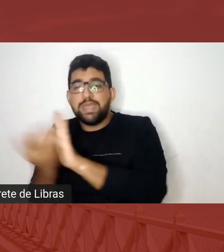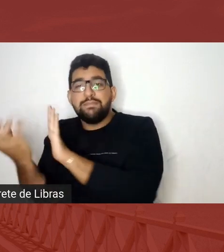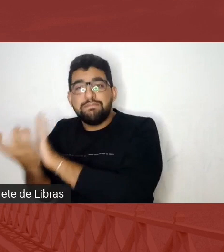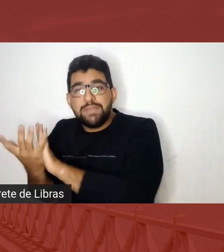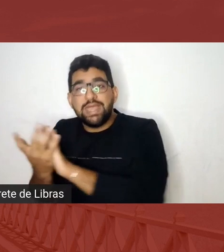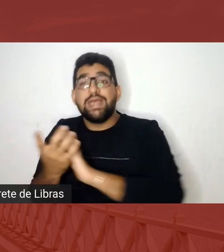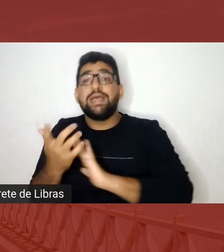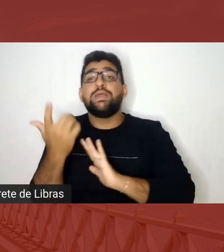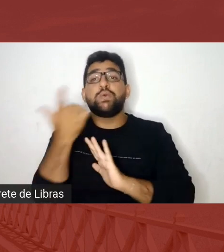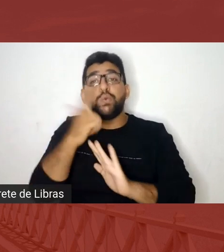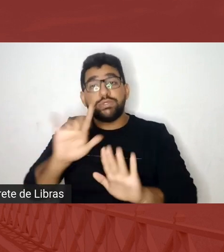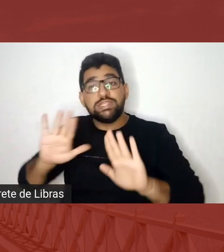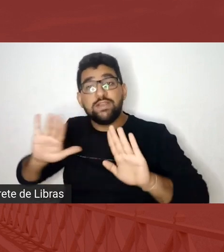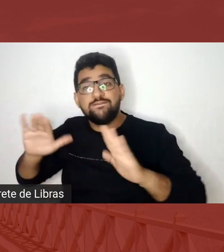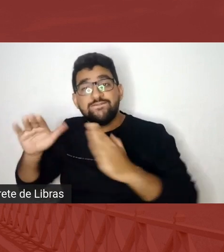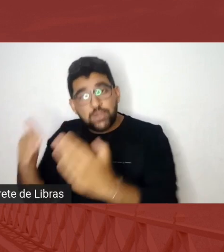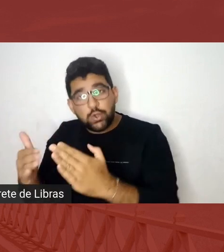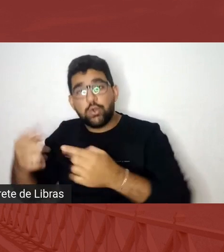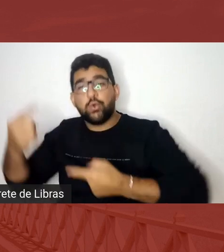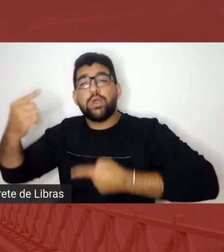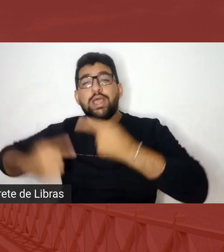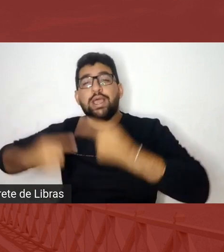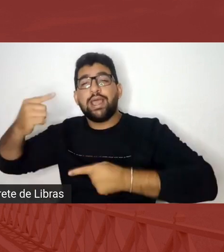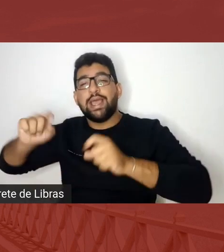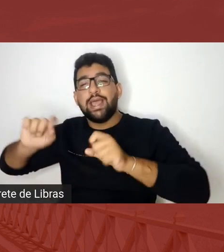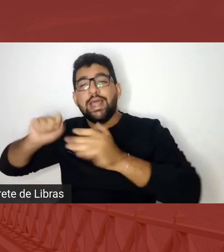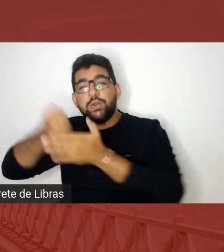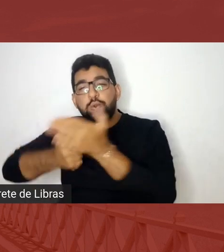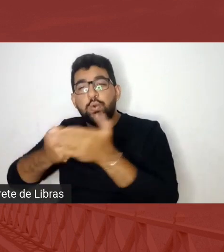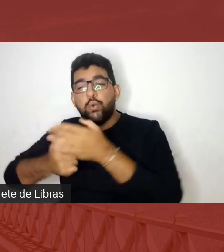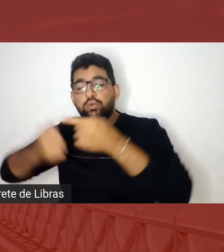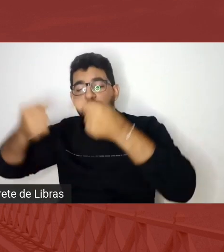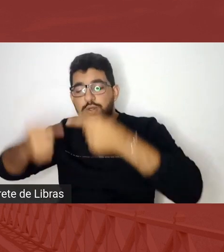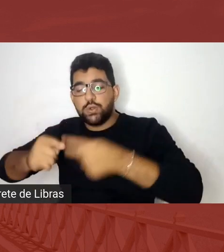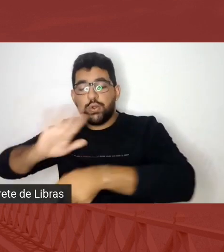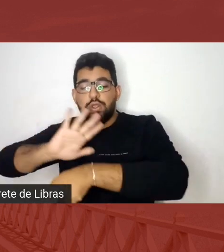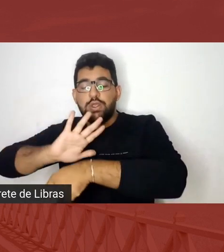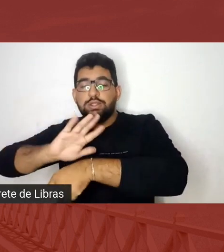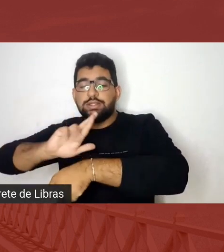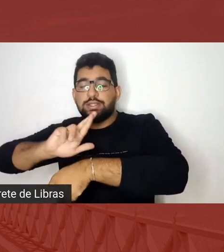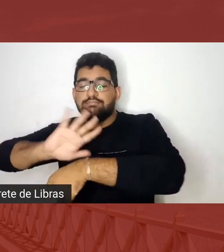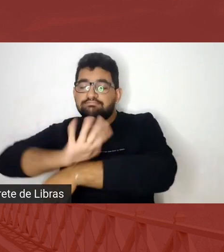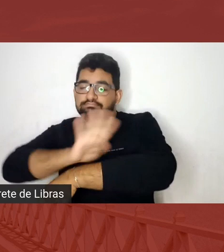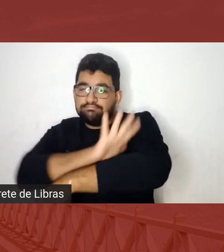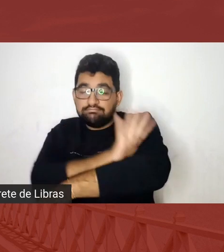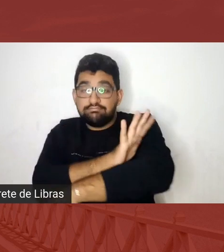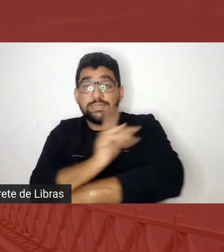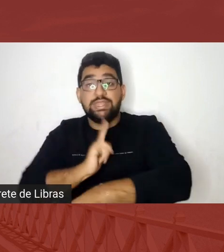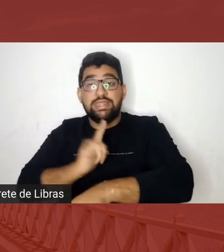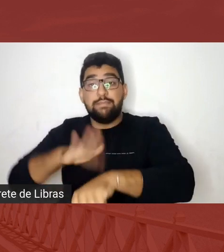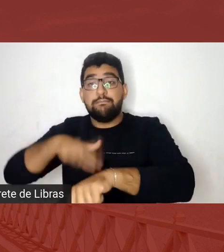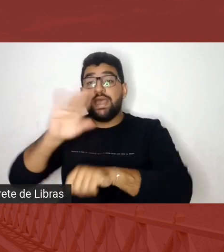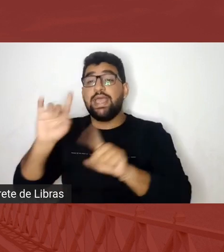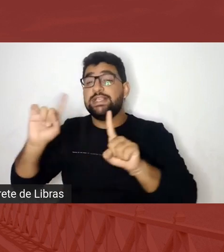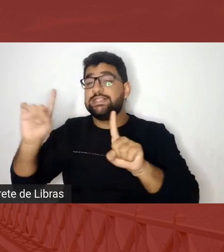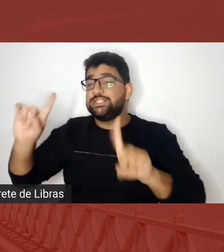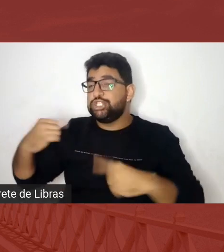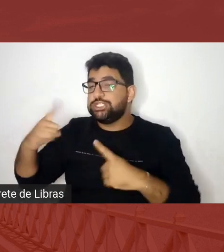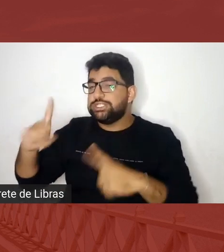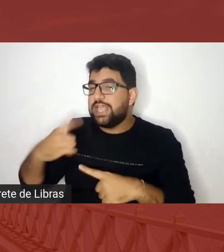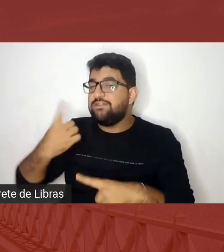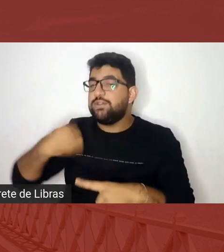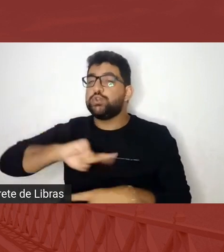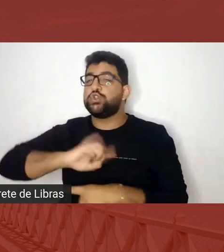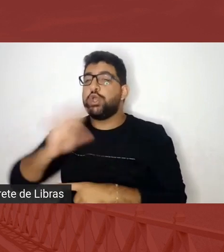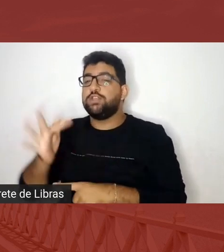pautados na luta antirracista, nós teremos muito mais desafios na nossa velhice e para as nossas novas